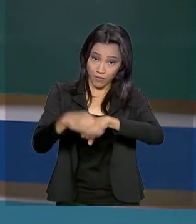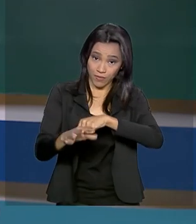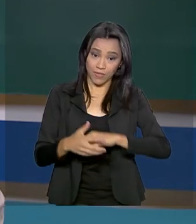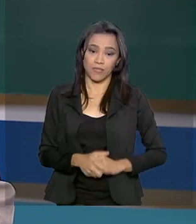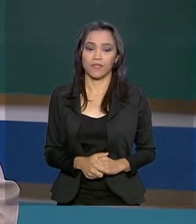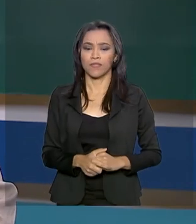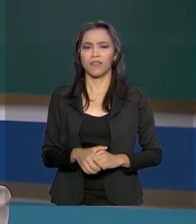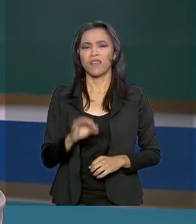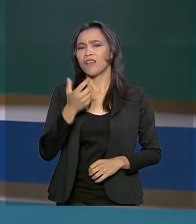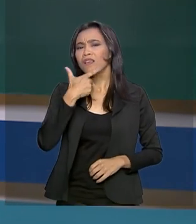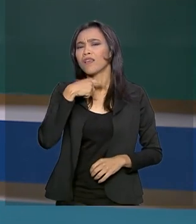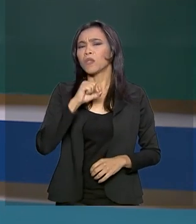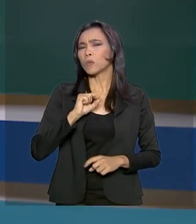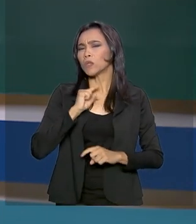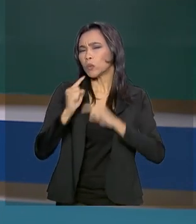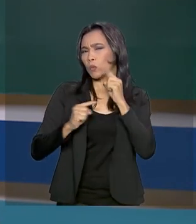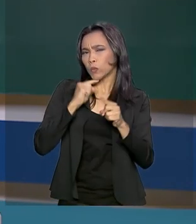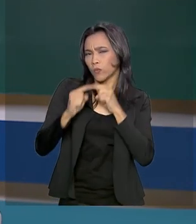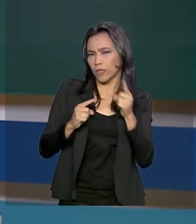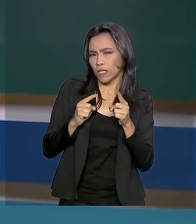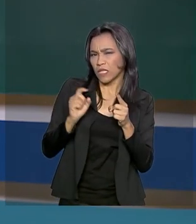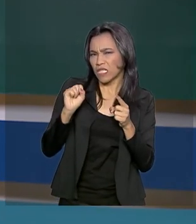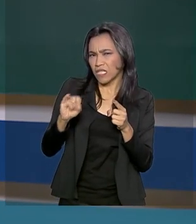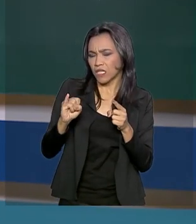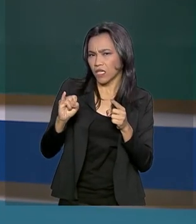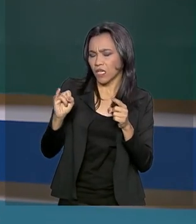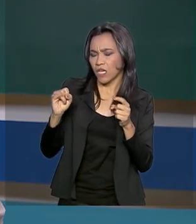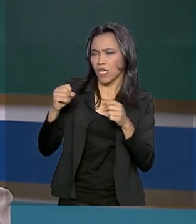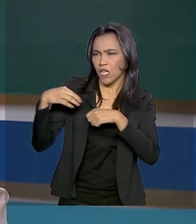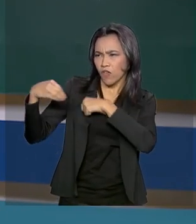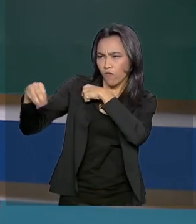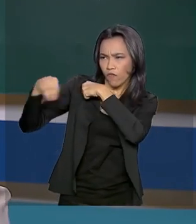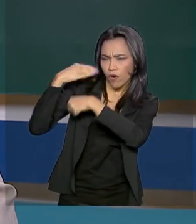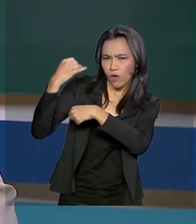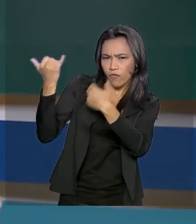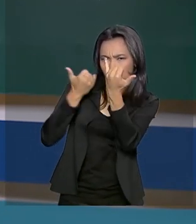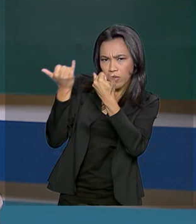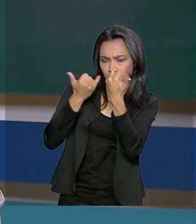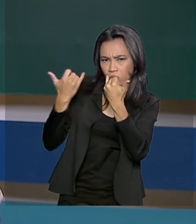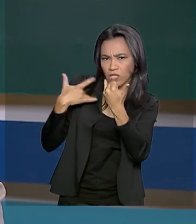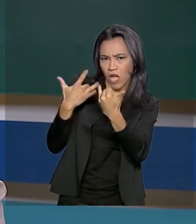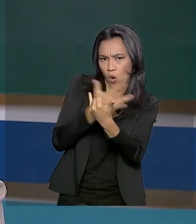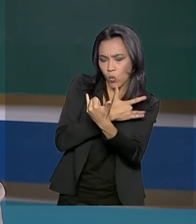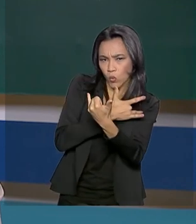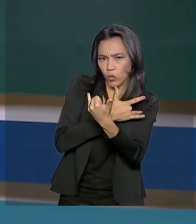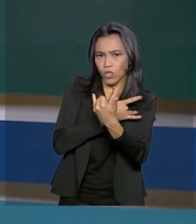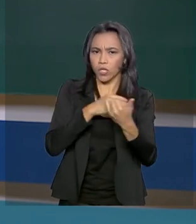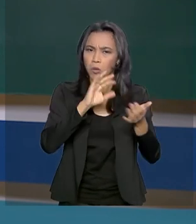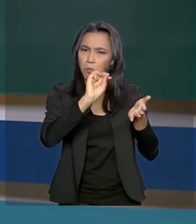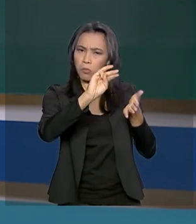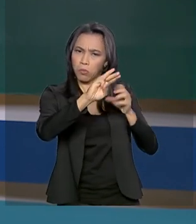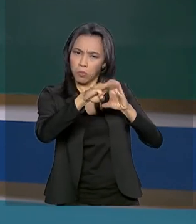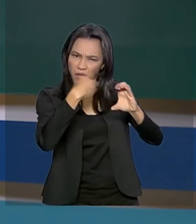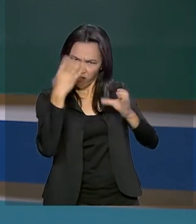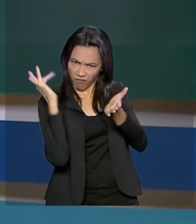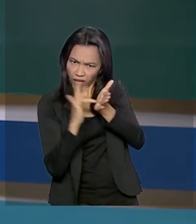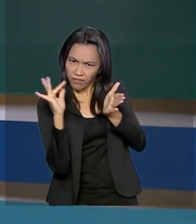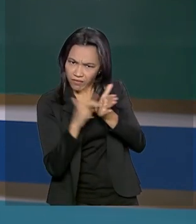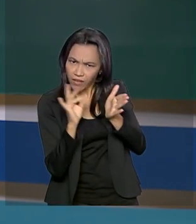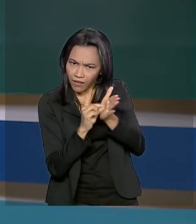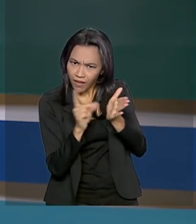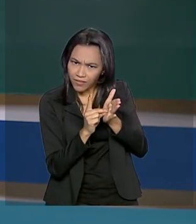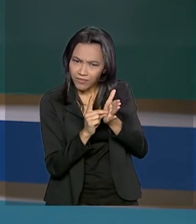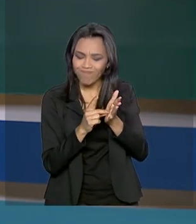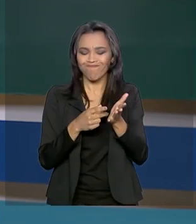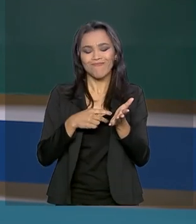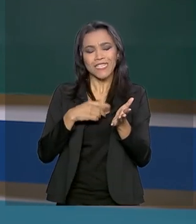Quem nunca ficou na dúvida se uma informação sobre saúde que chegou pelo WhatsApp ou por e-mail é verdade? Tem gente que mesmo sem ter certeza